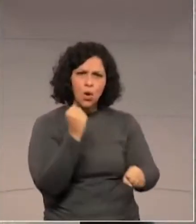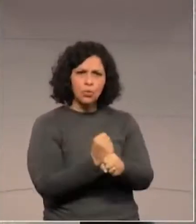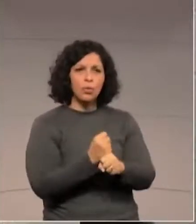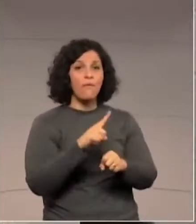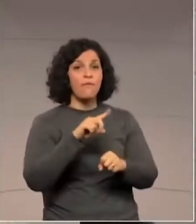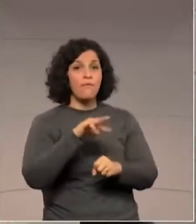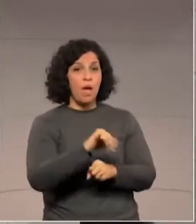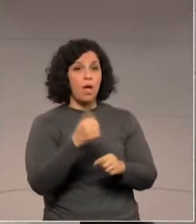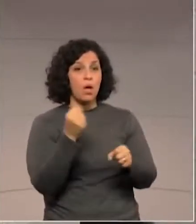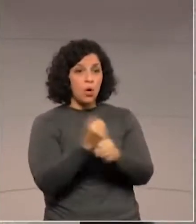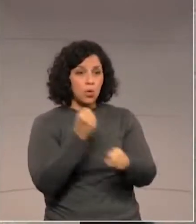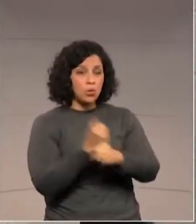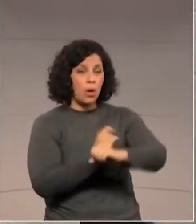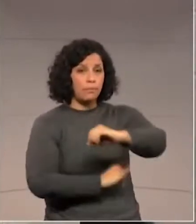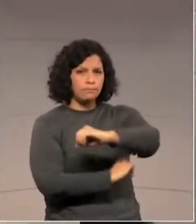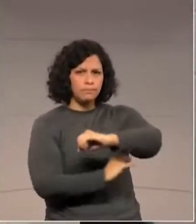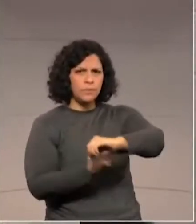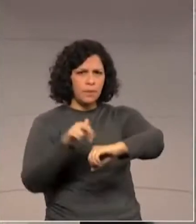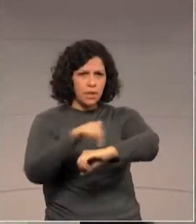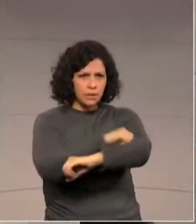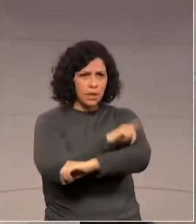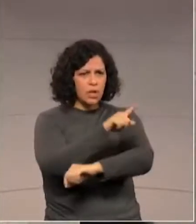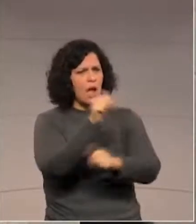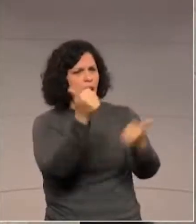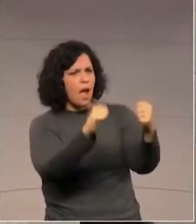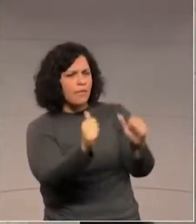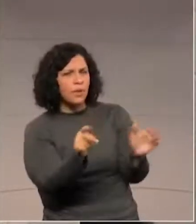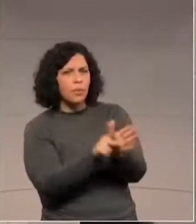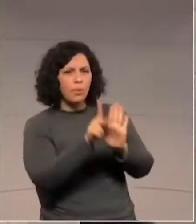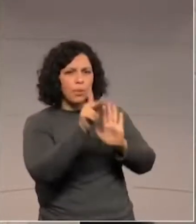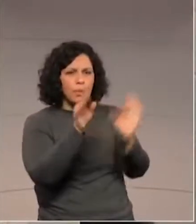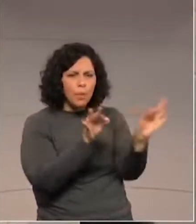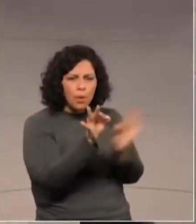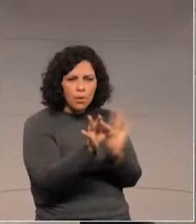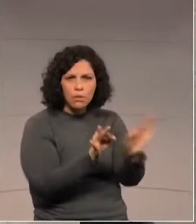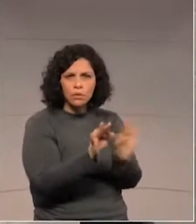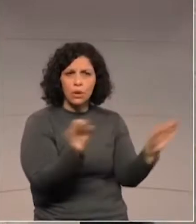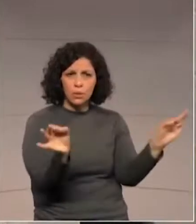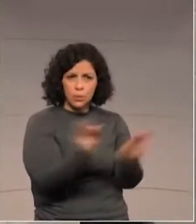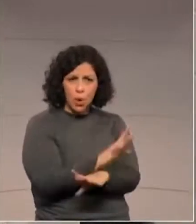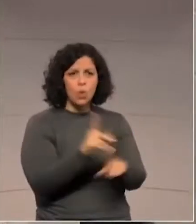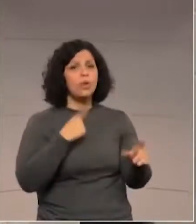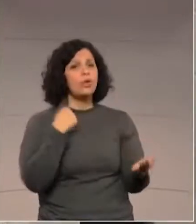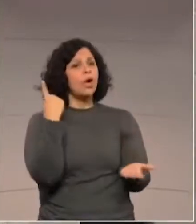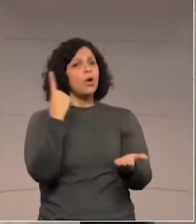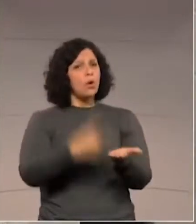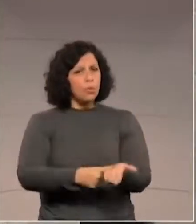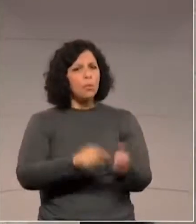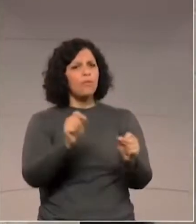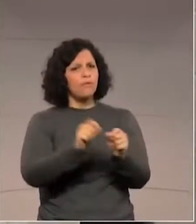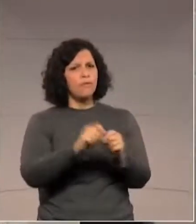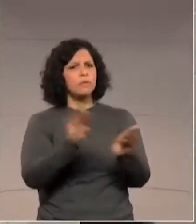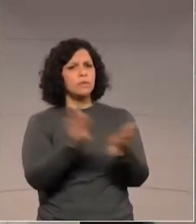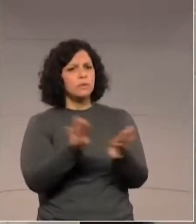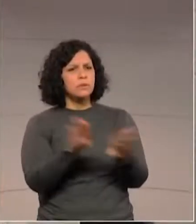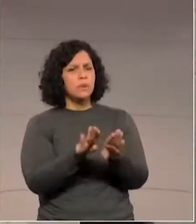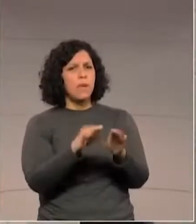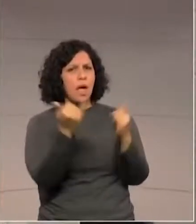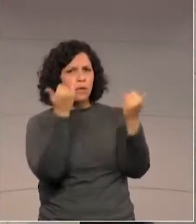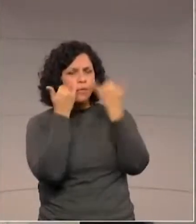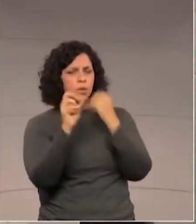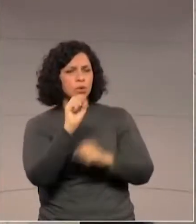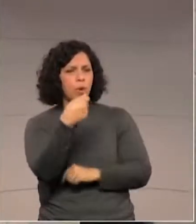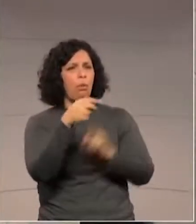ser construída a passarela, eles estão avaliando o projeto, já me comprometi a levantar a informação,